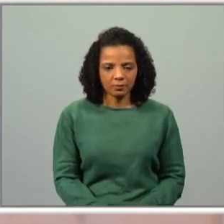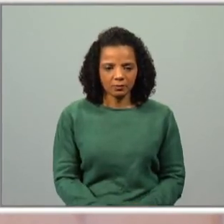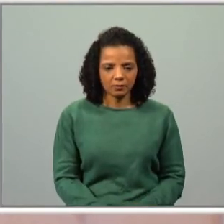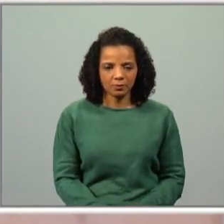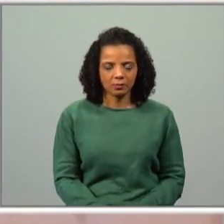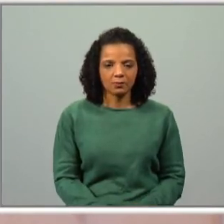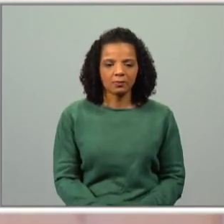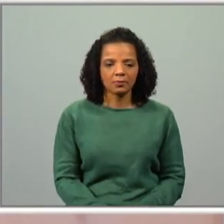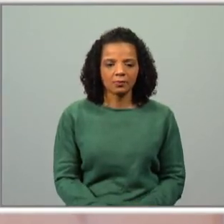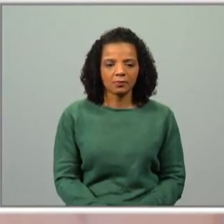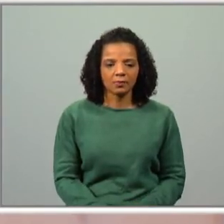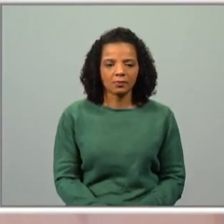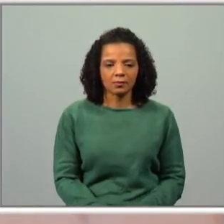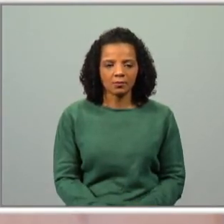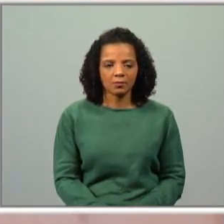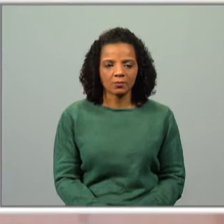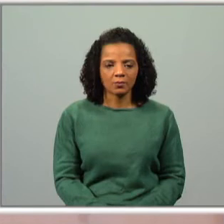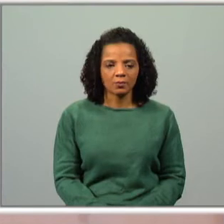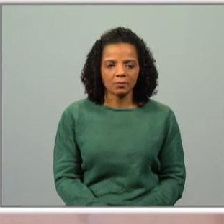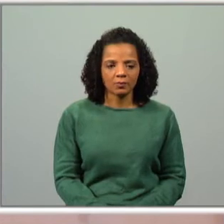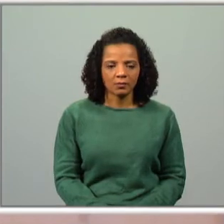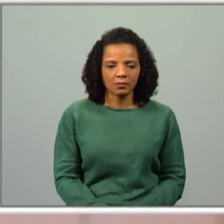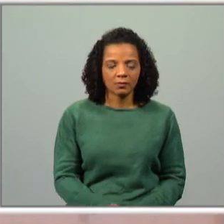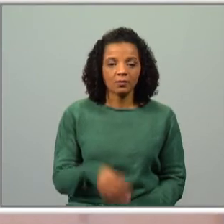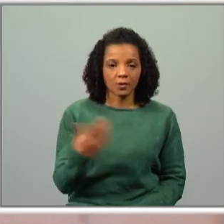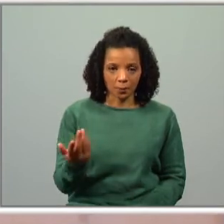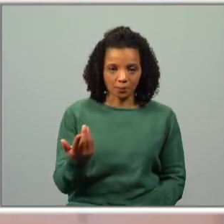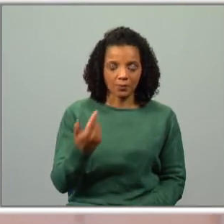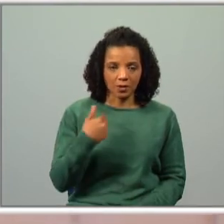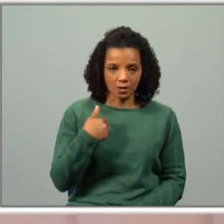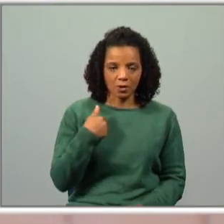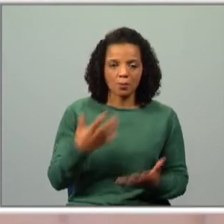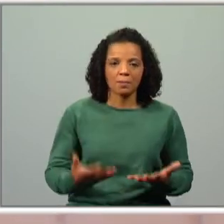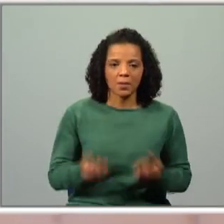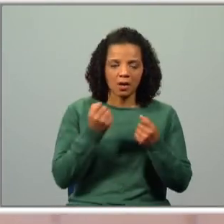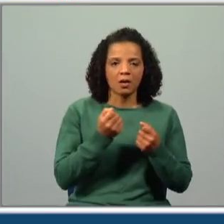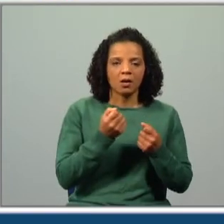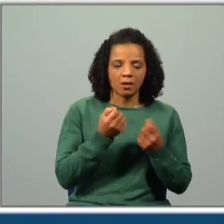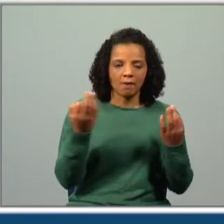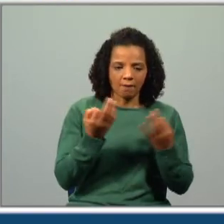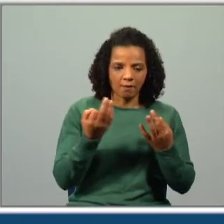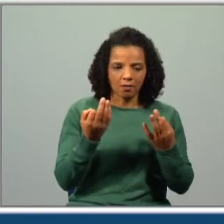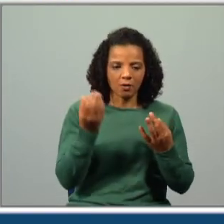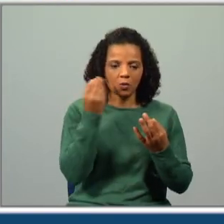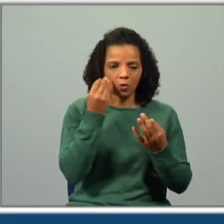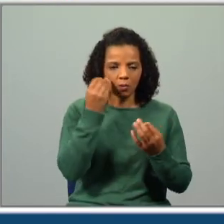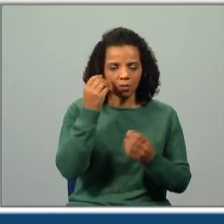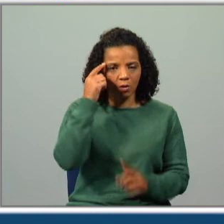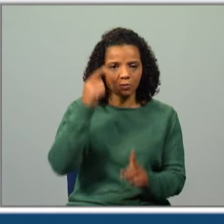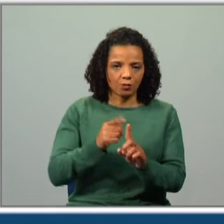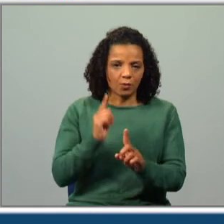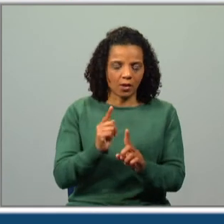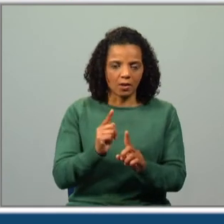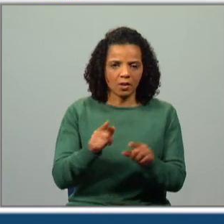Eu quero ser riquíssimo. E eu quero ser muito rico. Sim, já sabemos que se encontra o quê? A transmitir uma ideia de